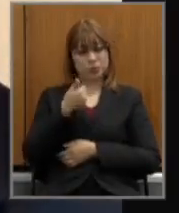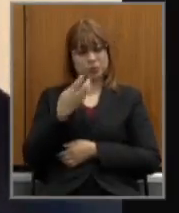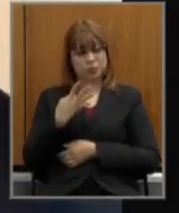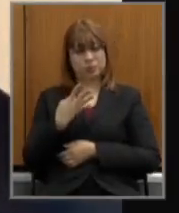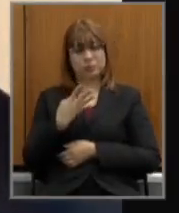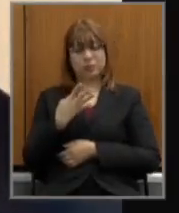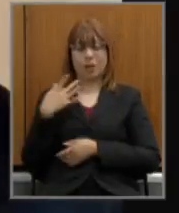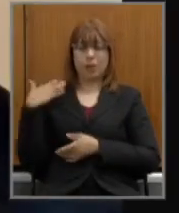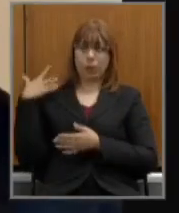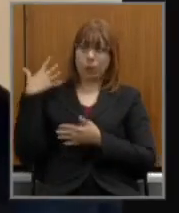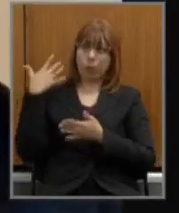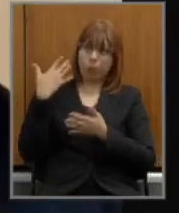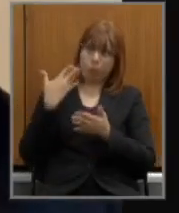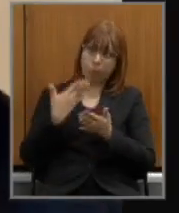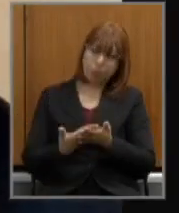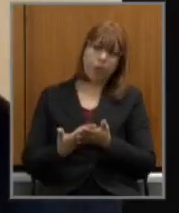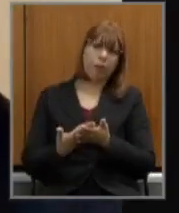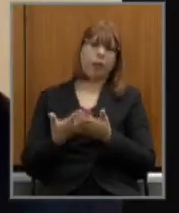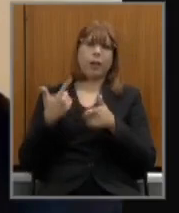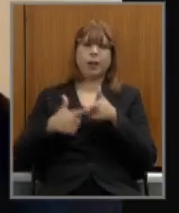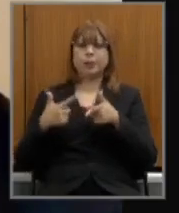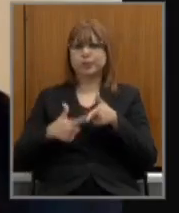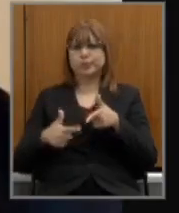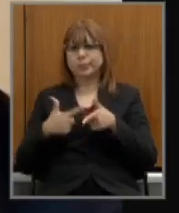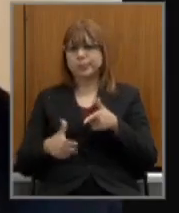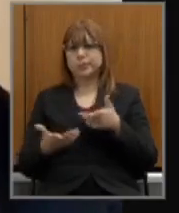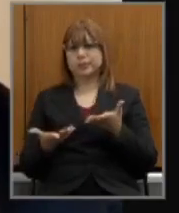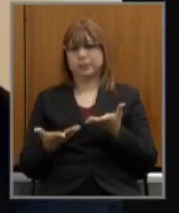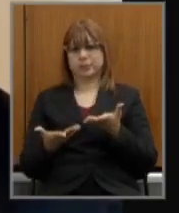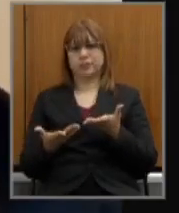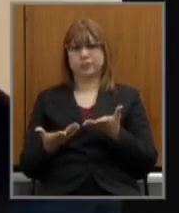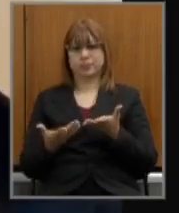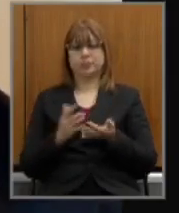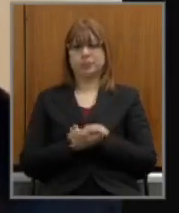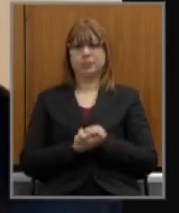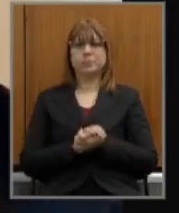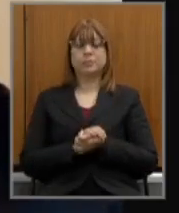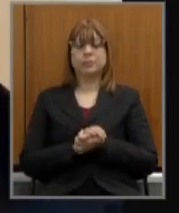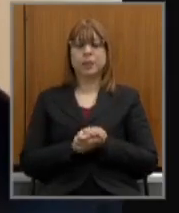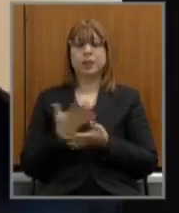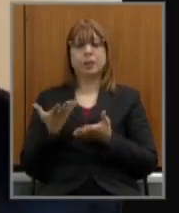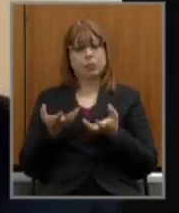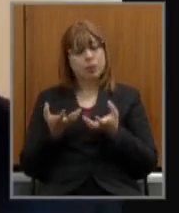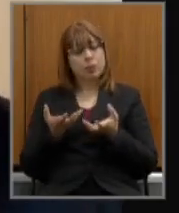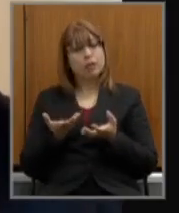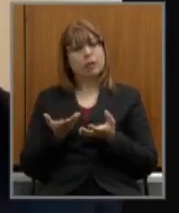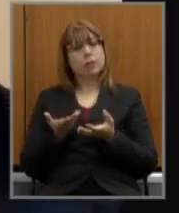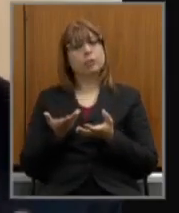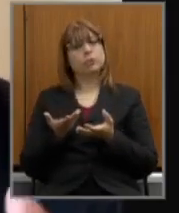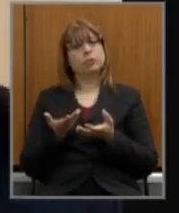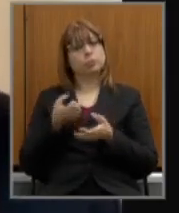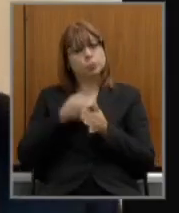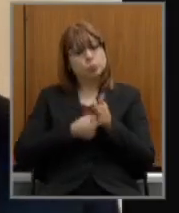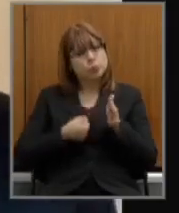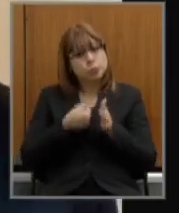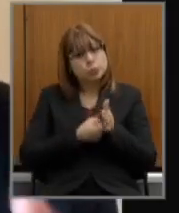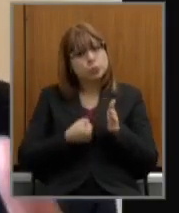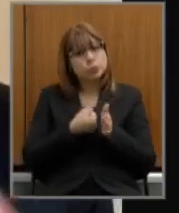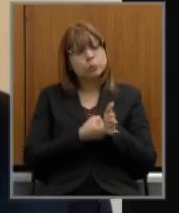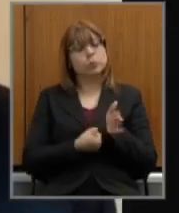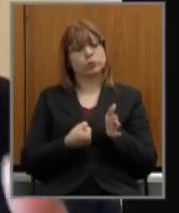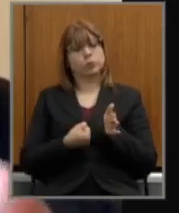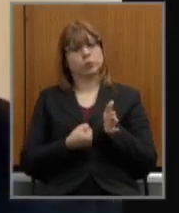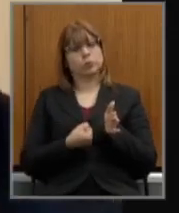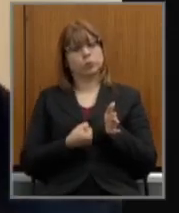despencou os dados de Minas Gerais e os grupos de Minas Gerais então nós queremos votar precisamos votar o estado de Minas